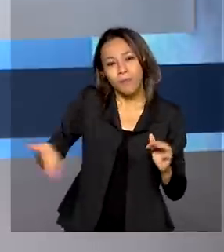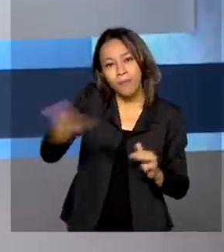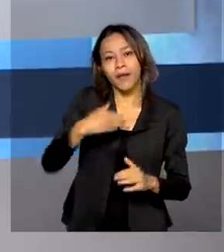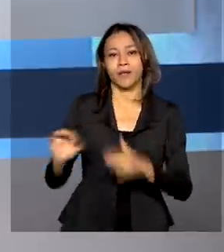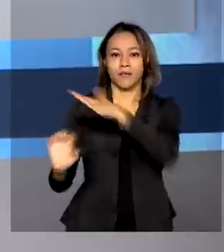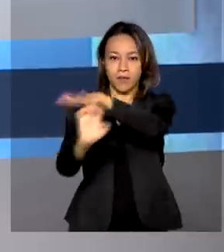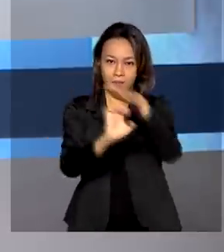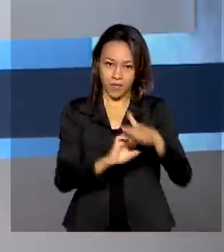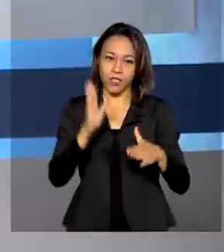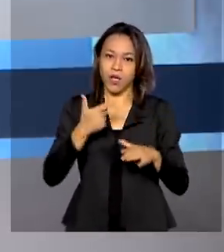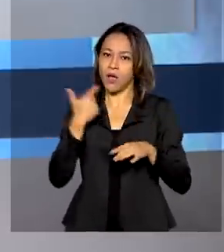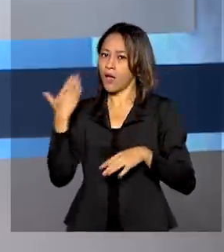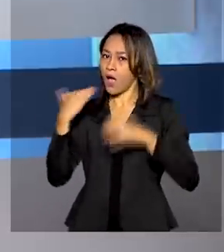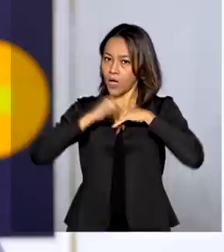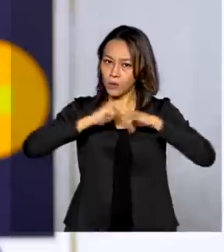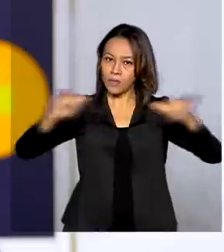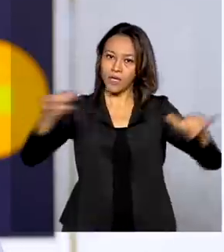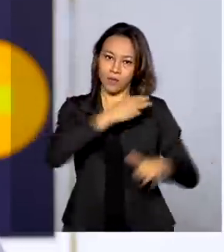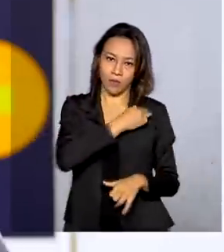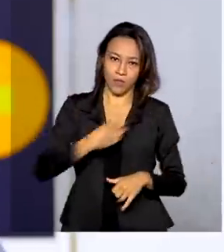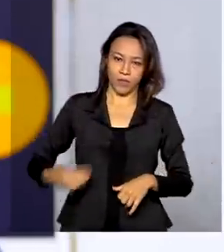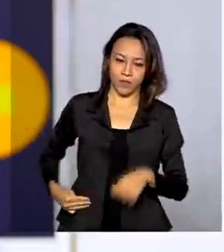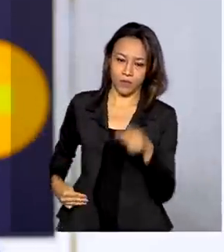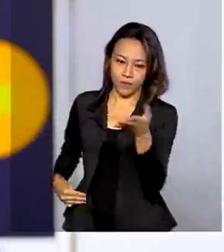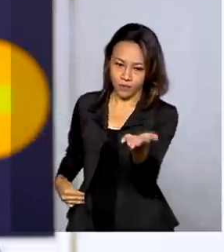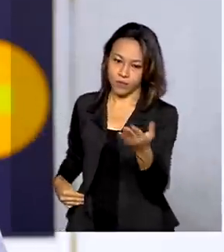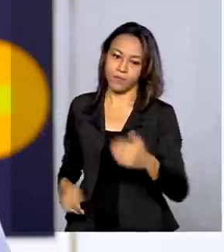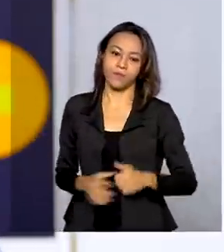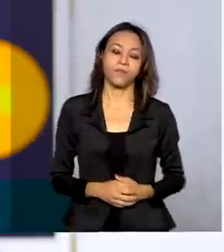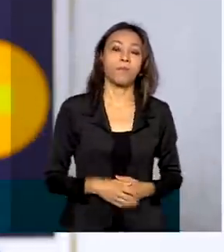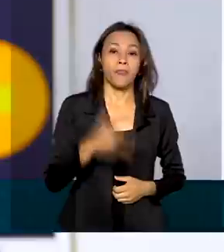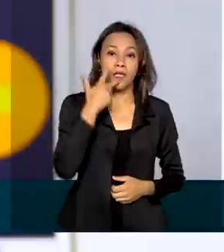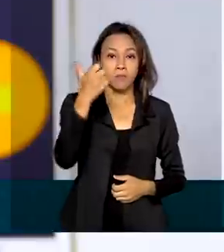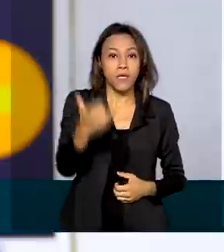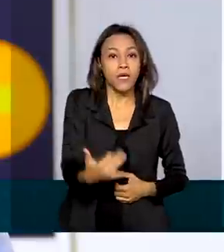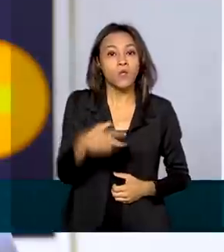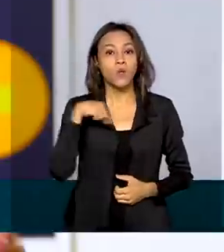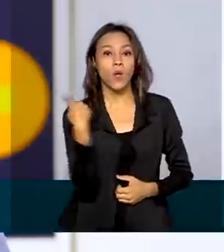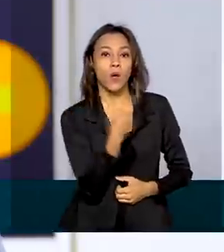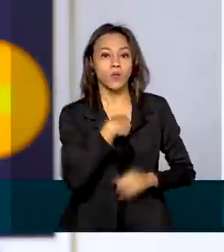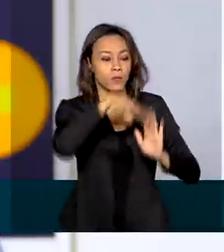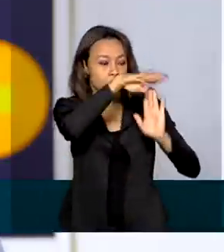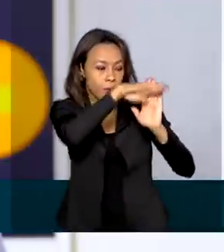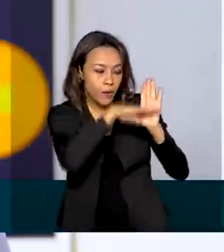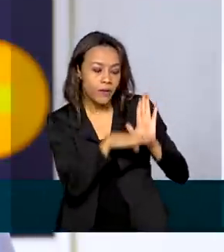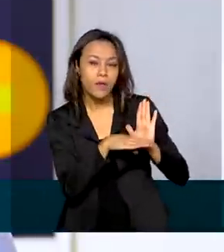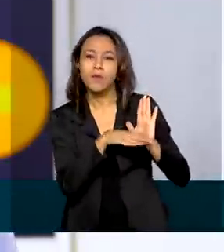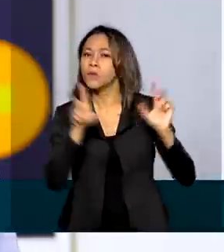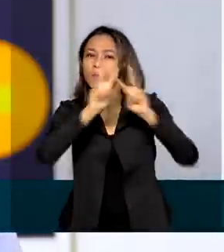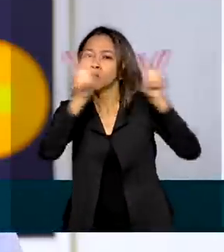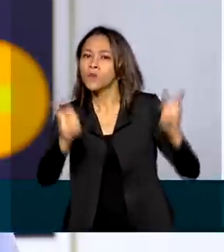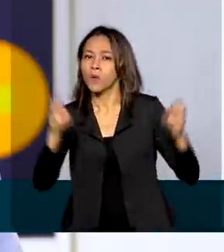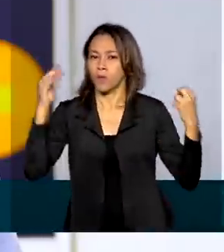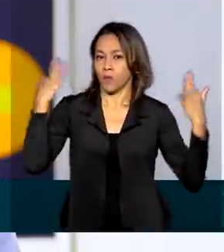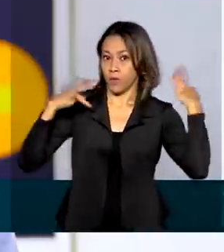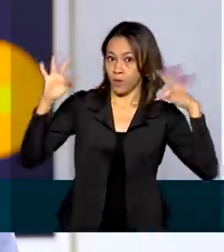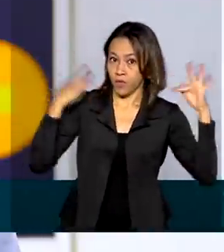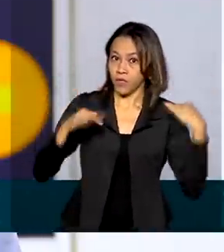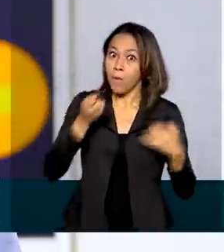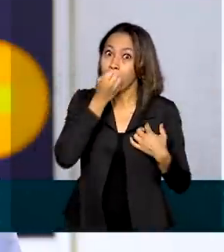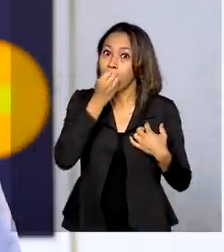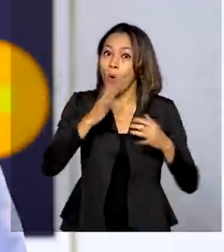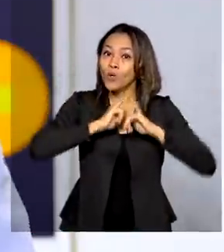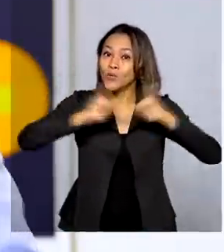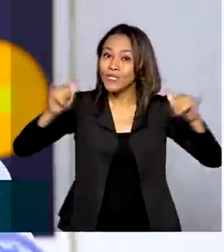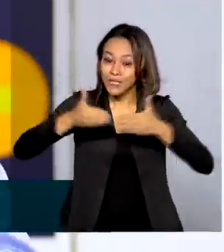Ambiente, Ricardo Salles. No âmbito do nosso programa de ecoturismo e de apoio à concessão, essa semana uma boa notícia.